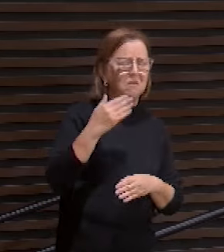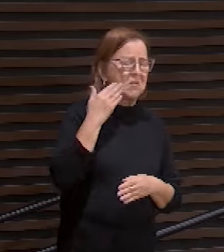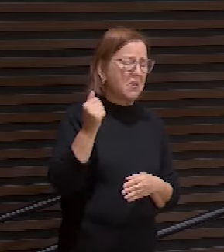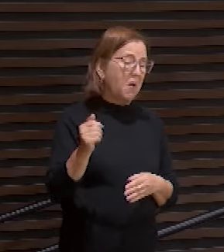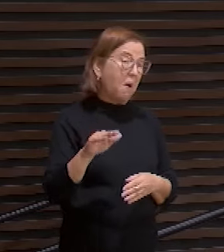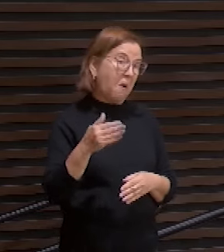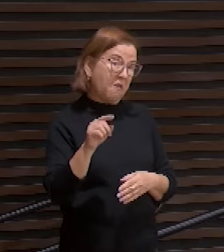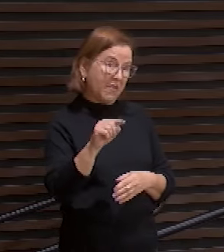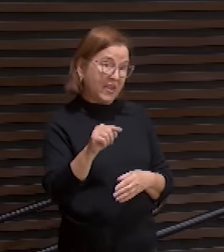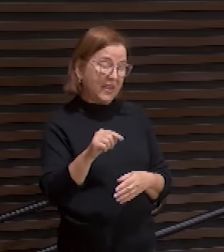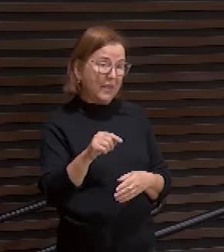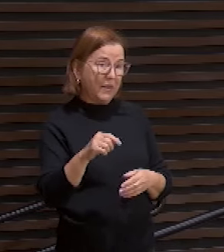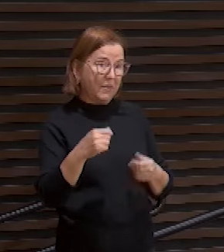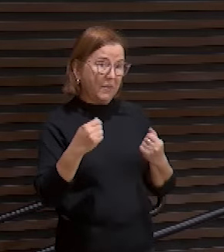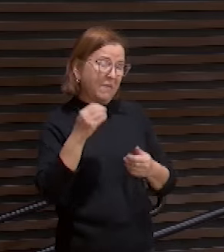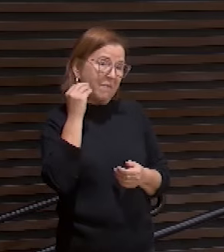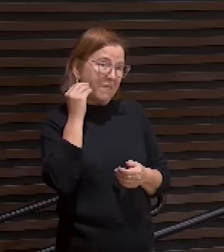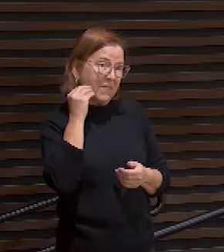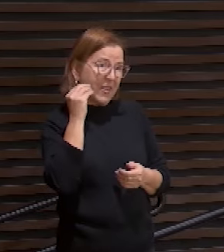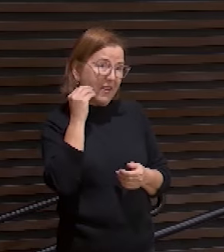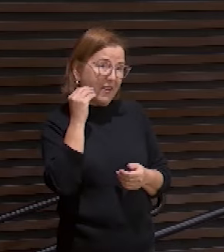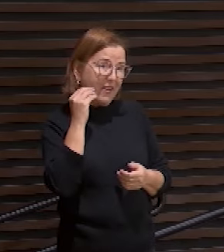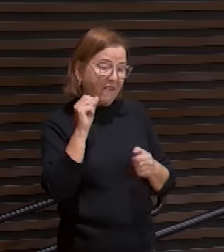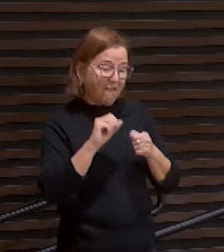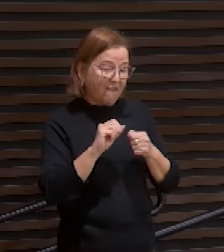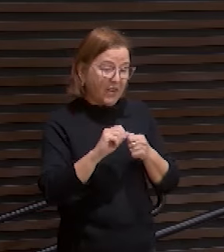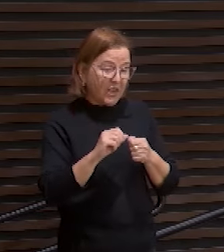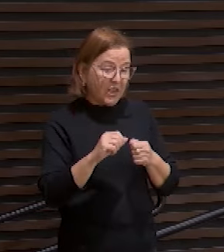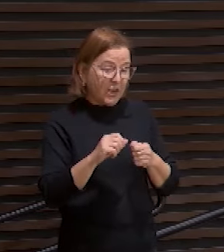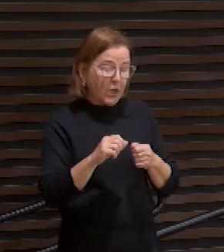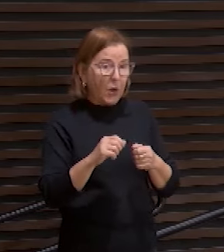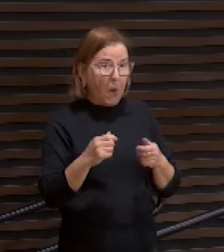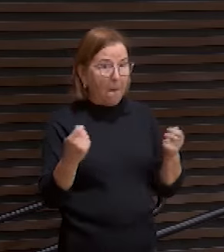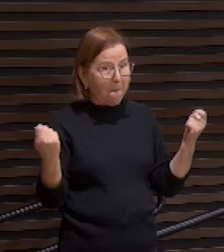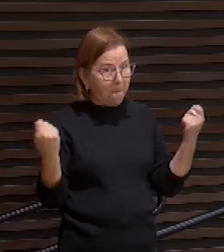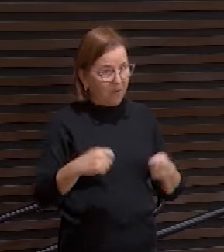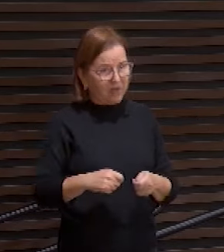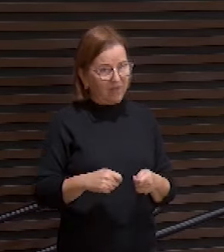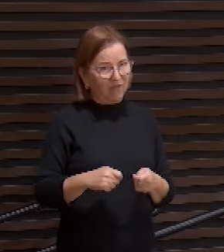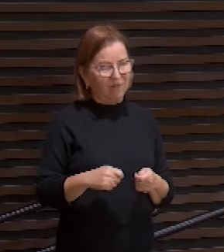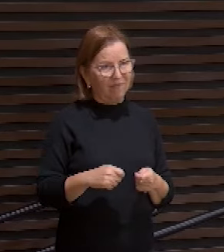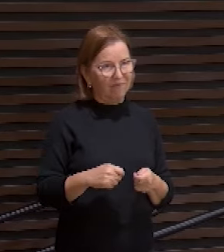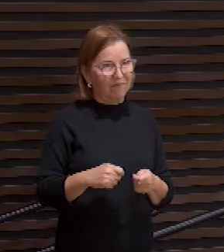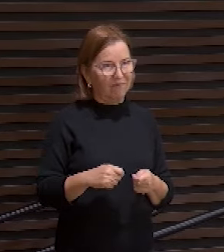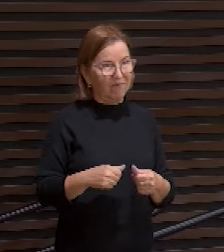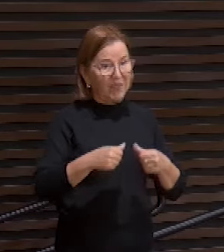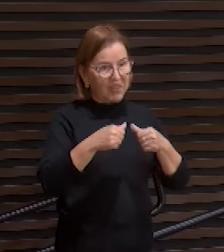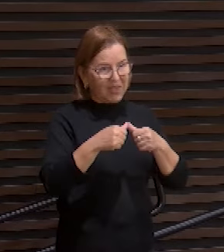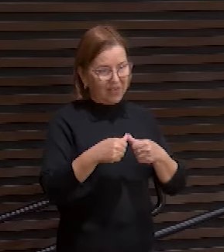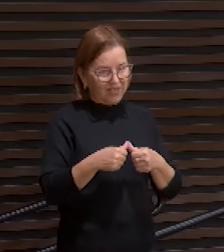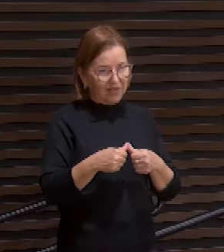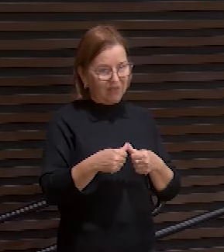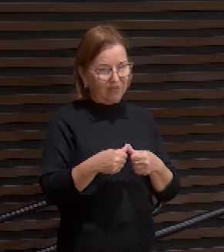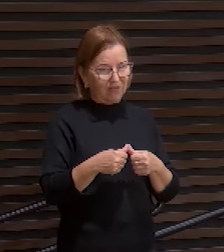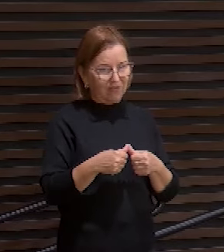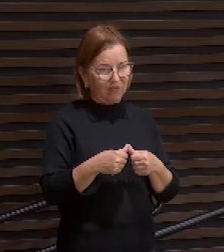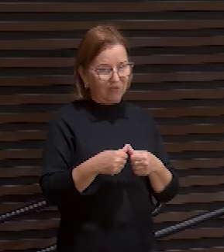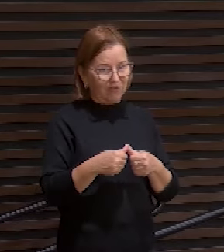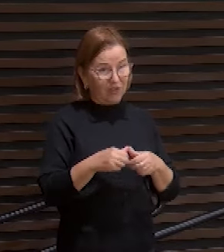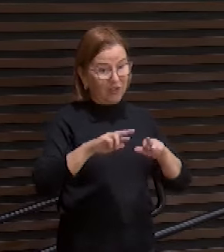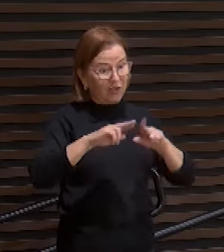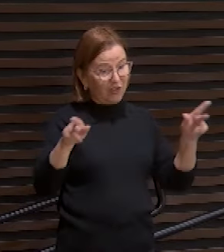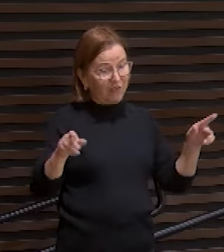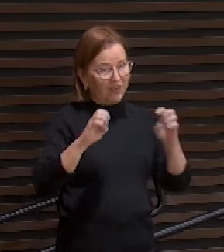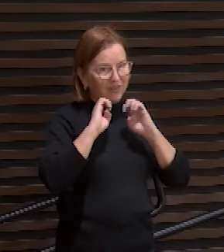você deve tentar fazer o possível. Isso é o que diferencia o evangelho